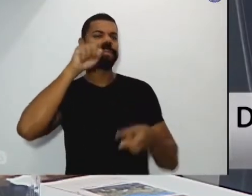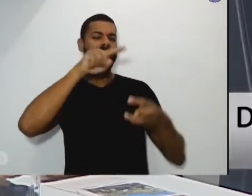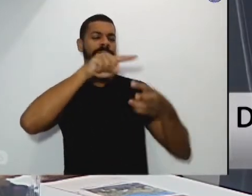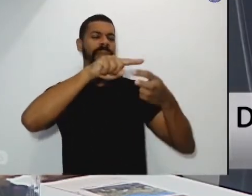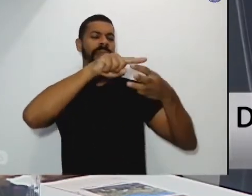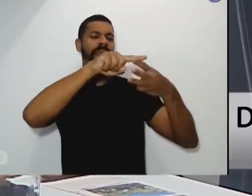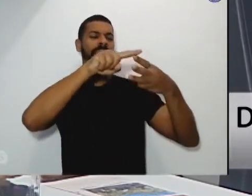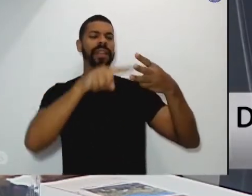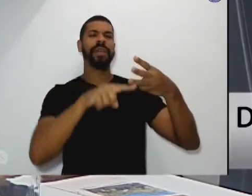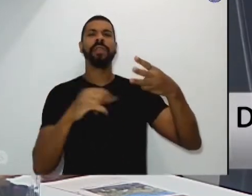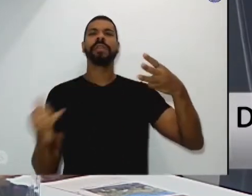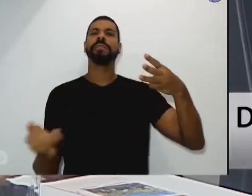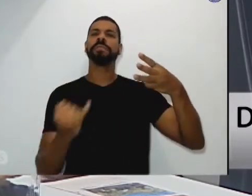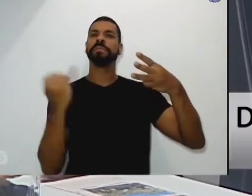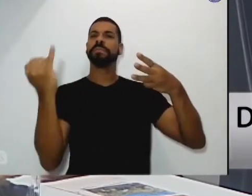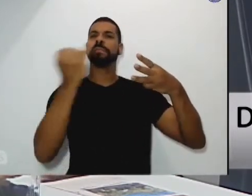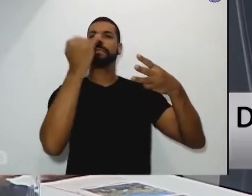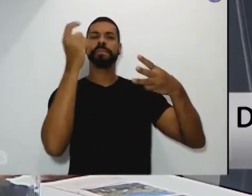Ver,